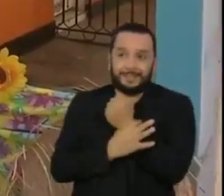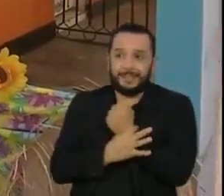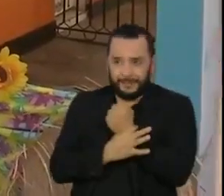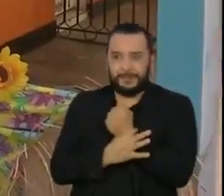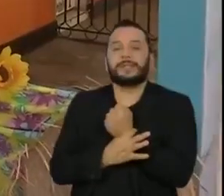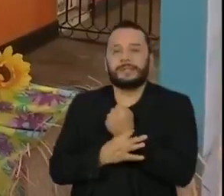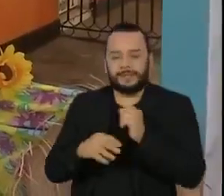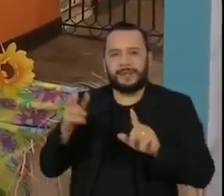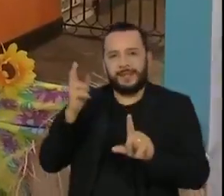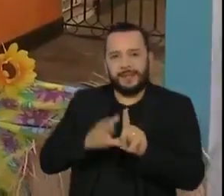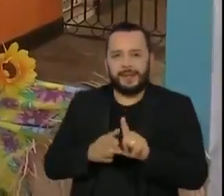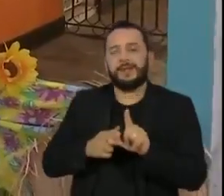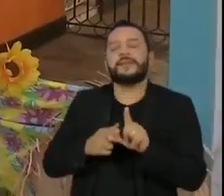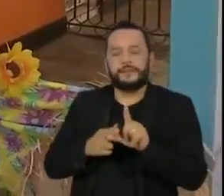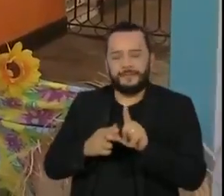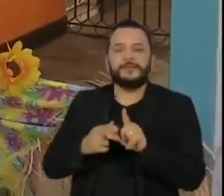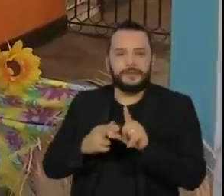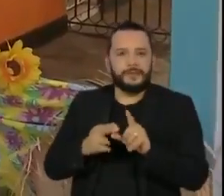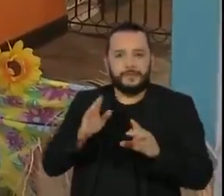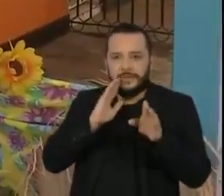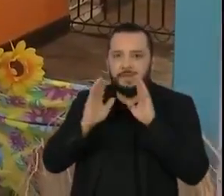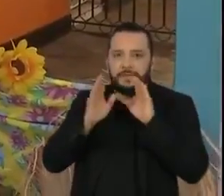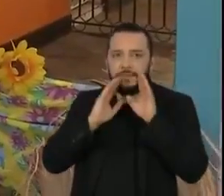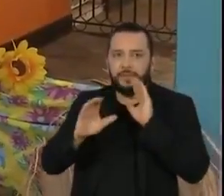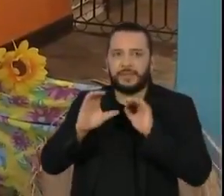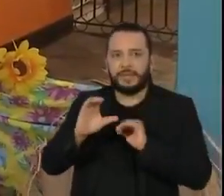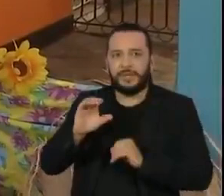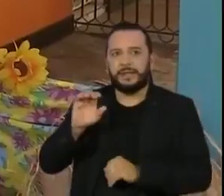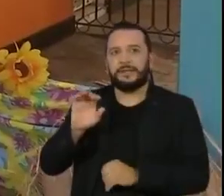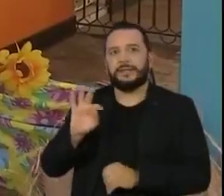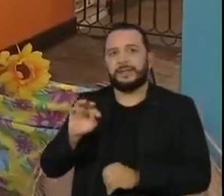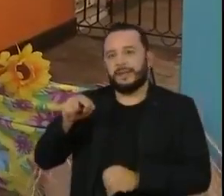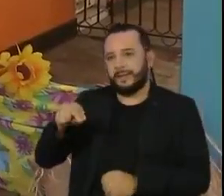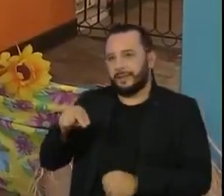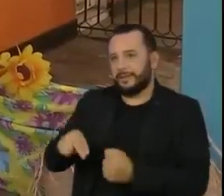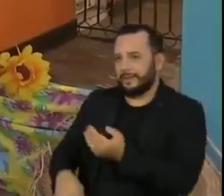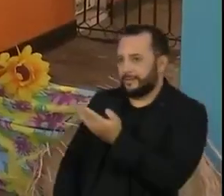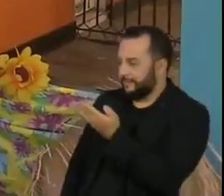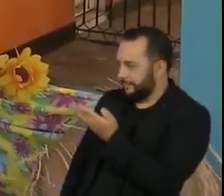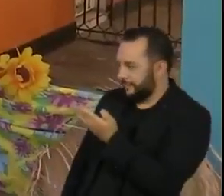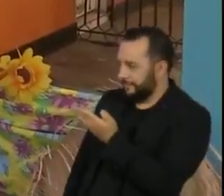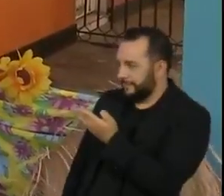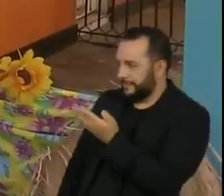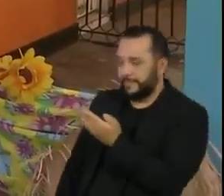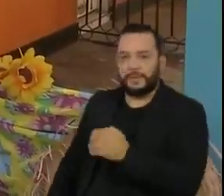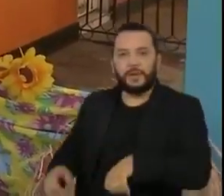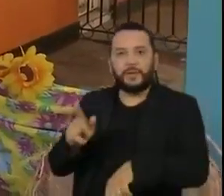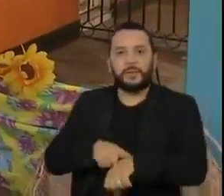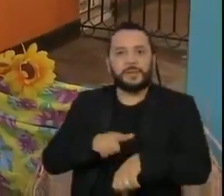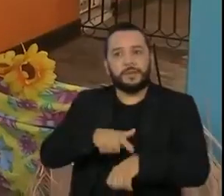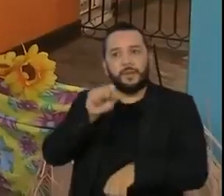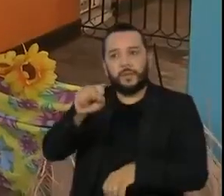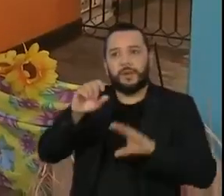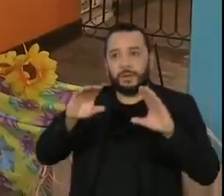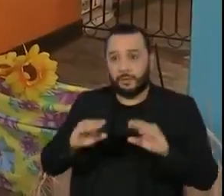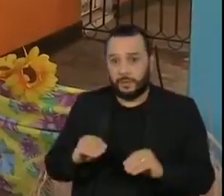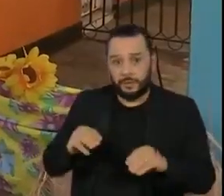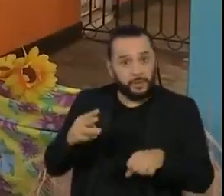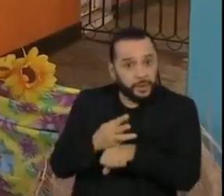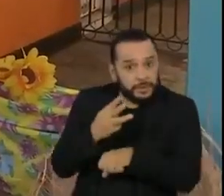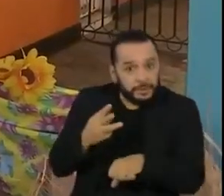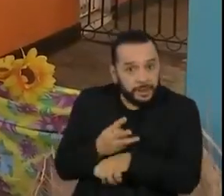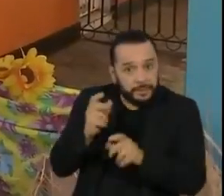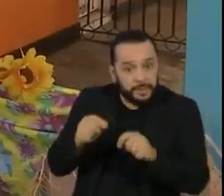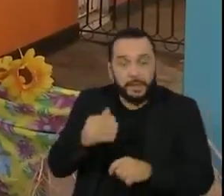live vai ser transmitida pelo Facebook do CTN amanhã, a partir das 8. E é lá que tem também o número de WhatsApp por onde você pode